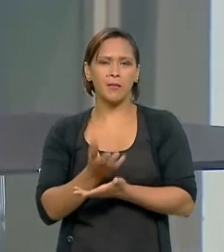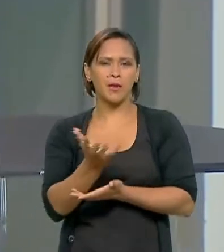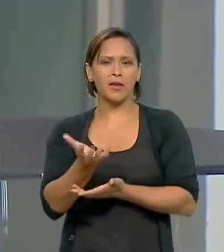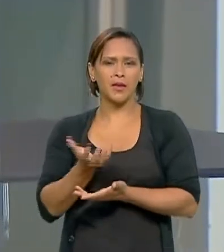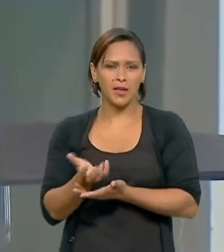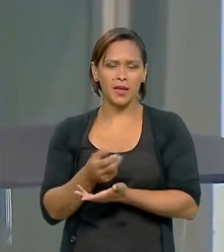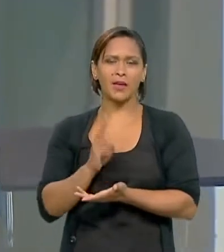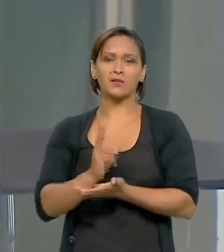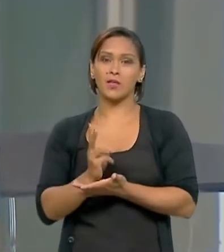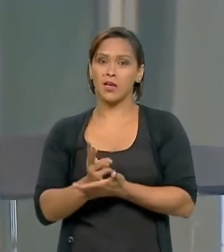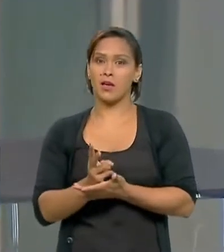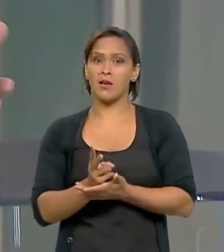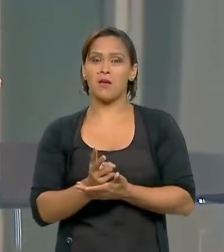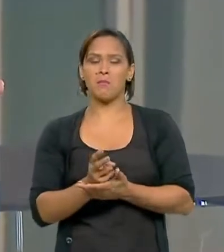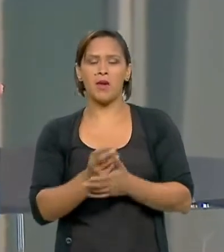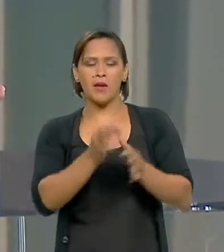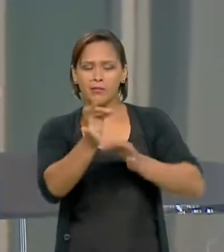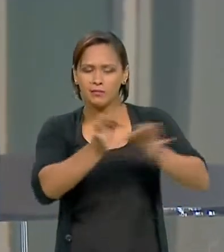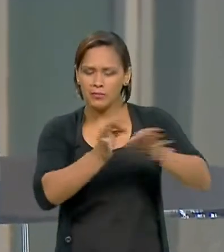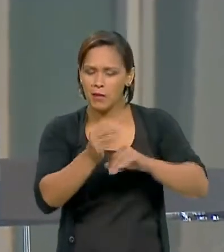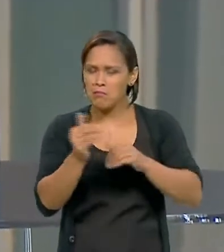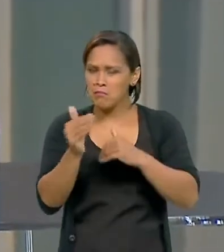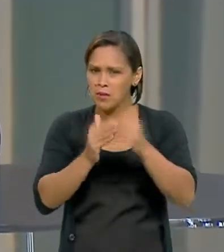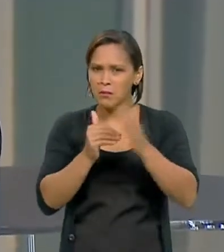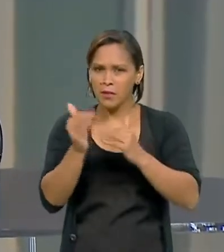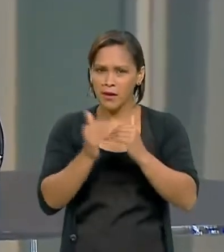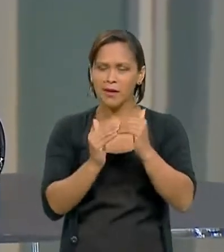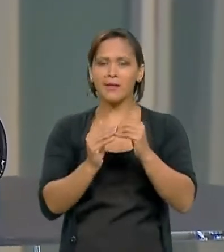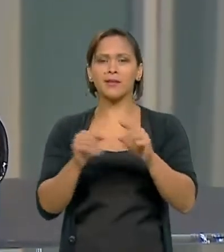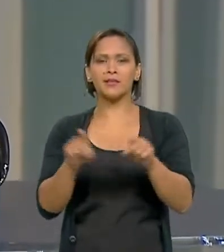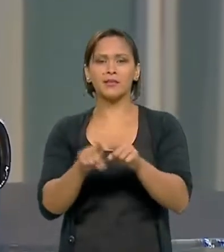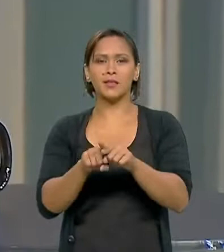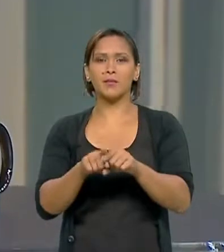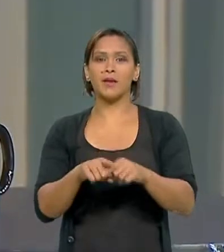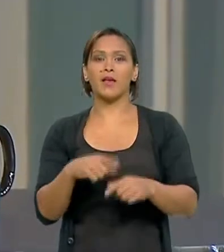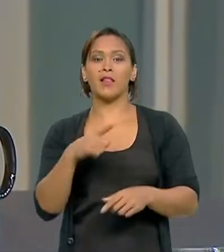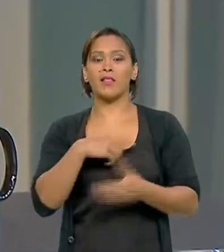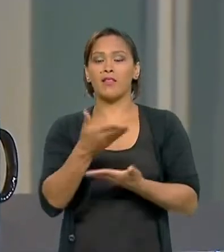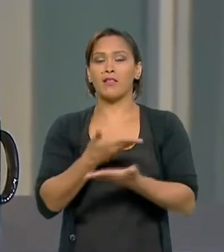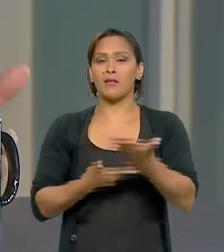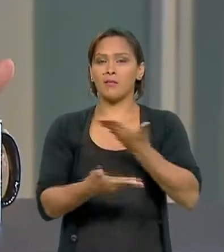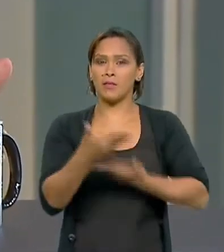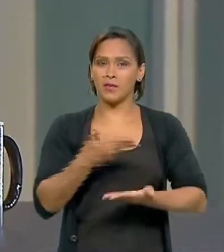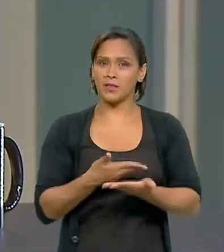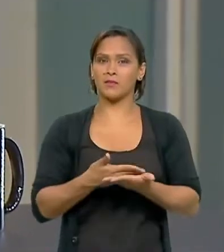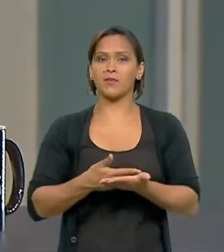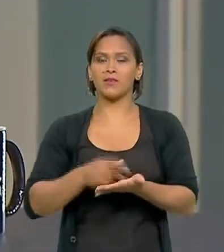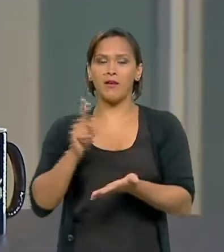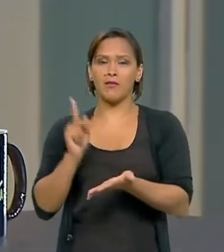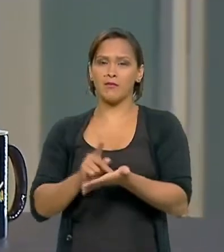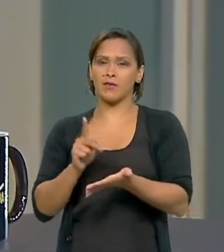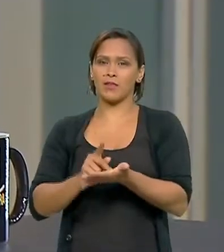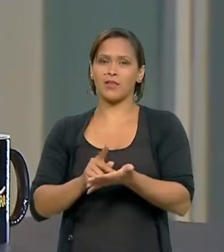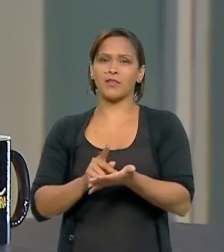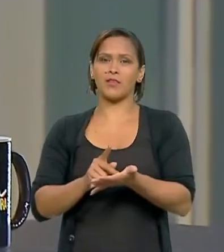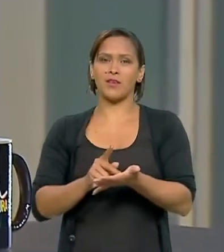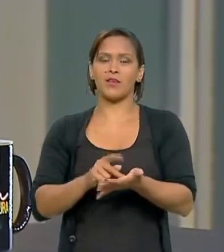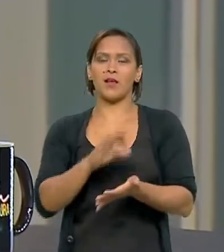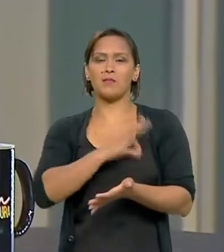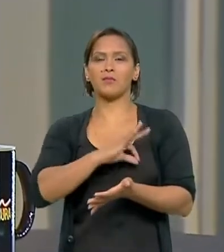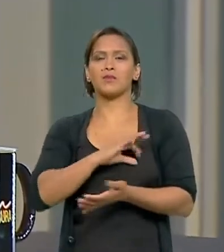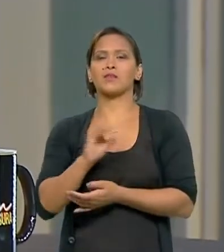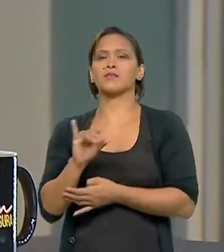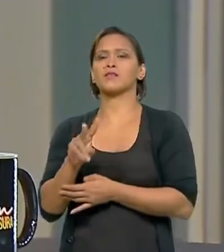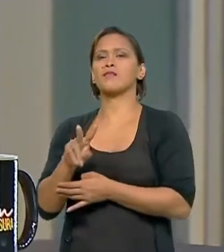estejam o mais bem preparadas possível, elas têm uma participação efetiva. A polícia civil também,